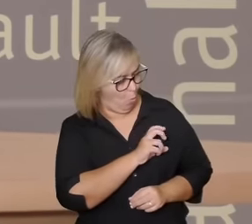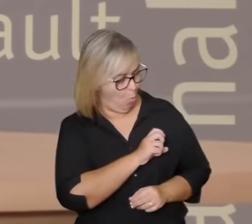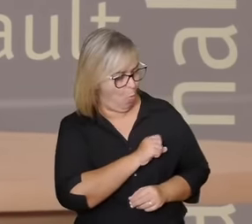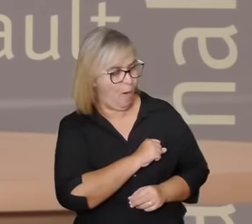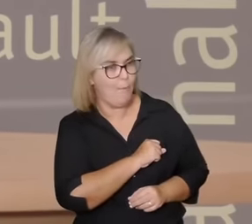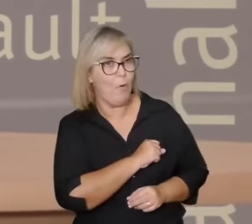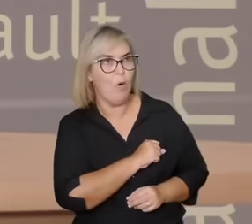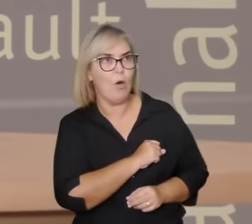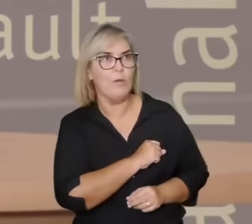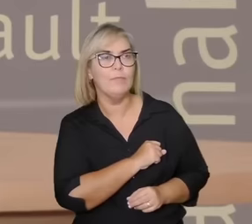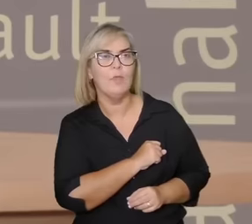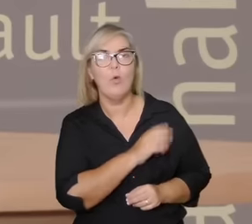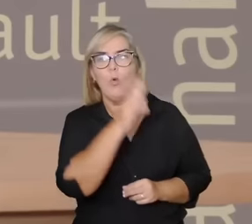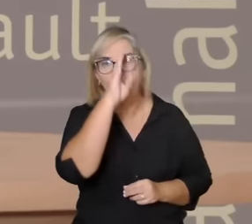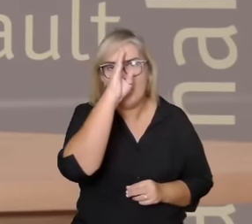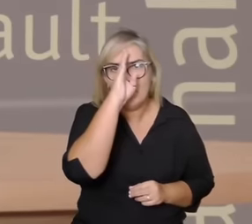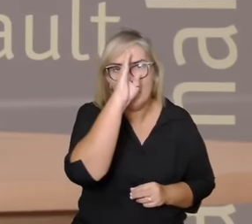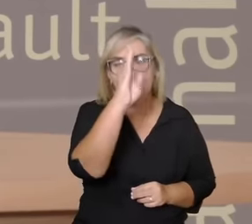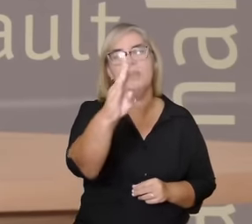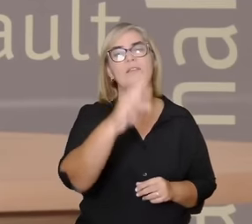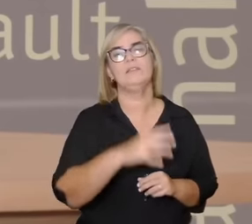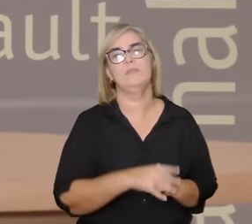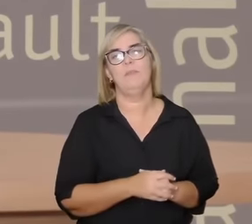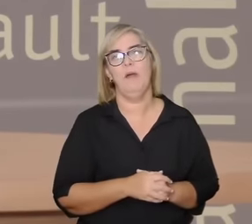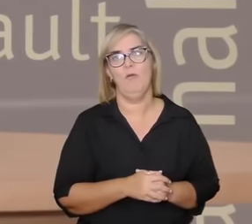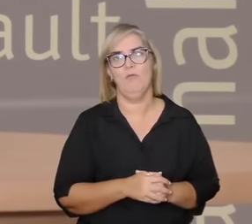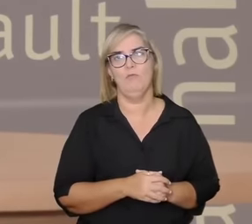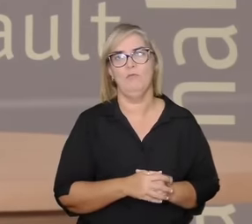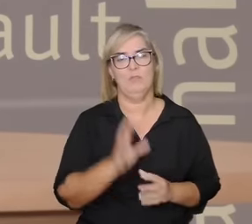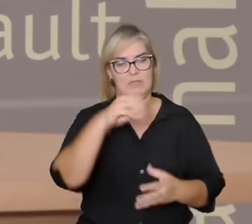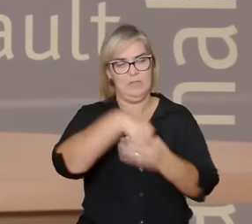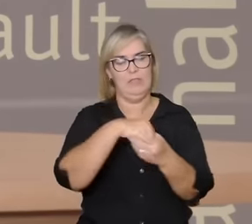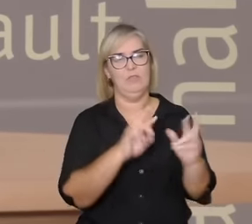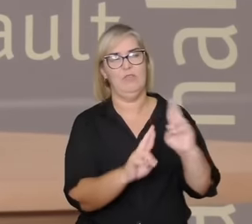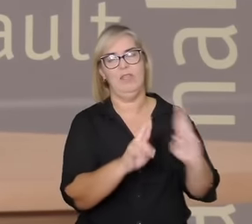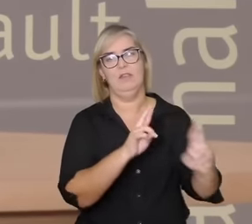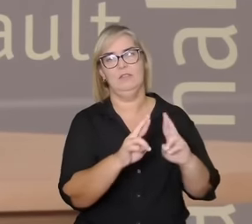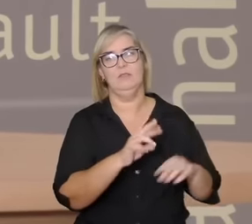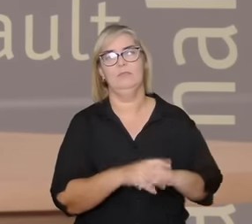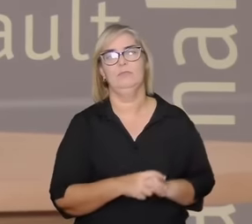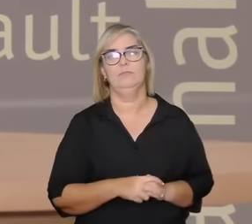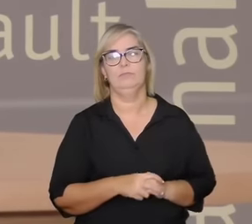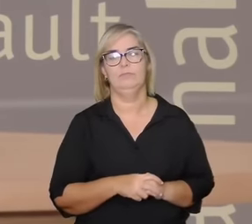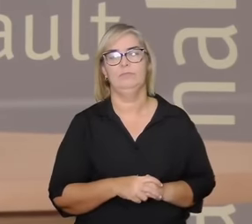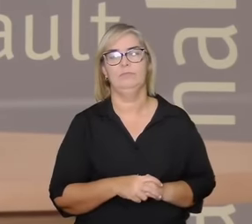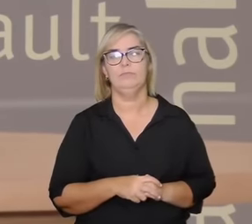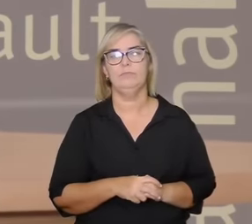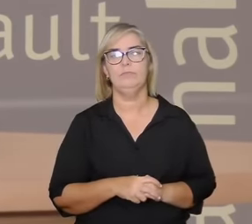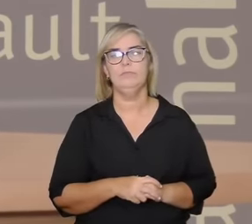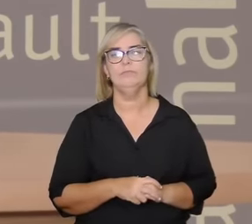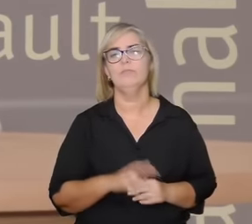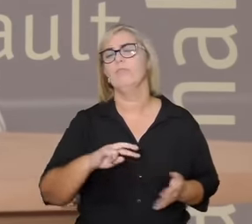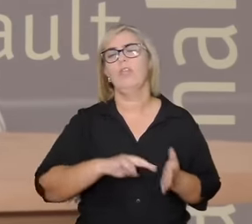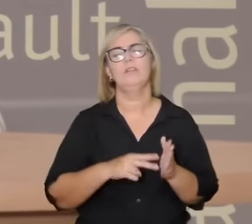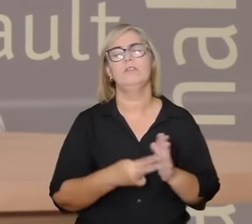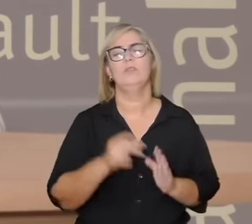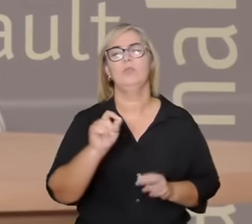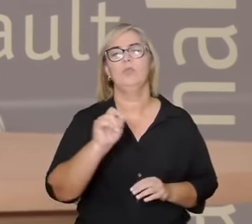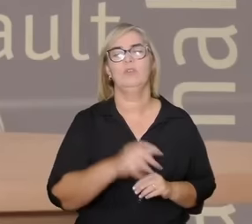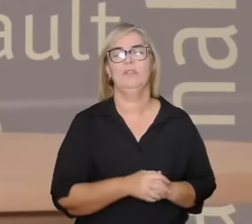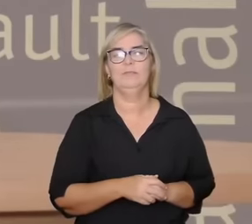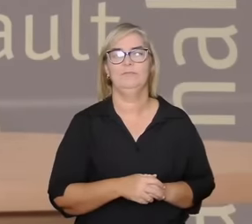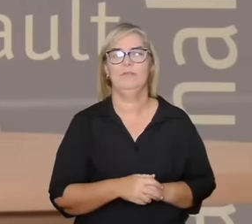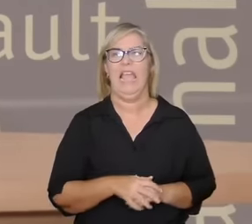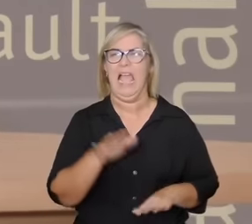central na produção das nossas relações significa o seguinte muitas vezes essas formas